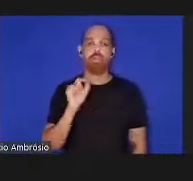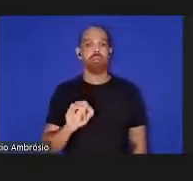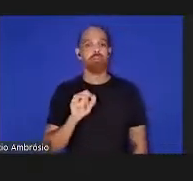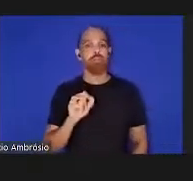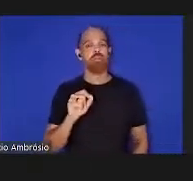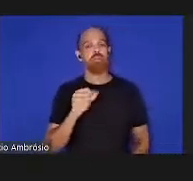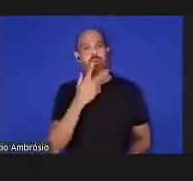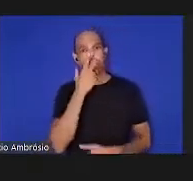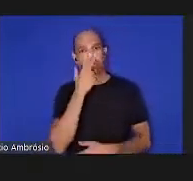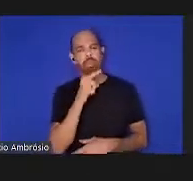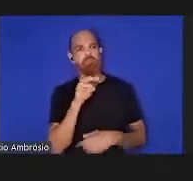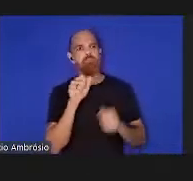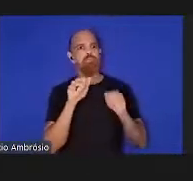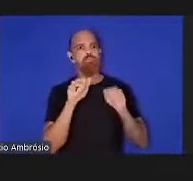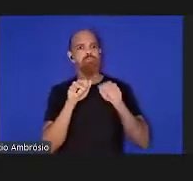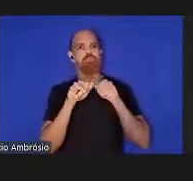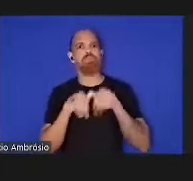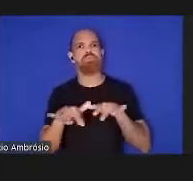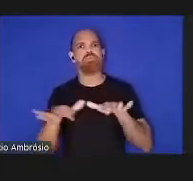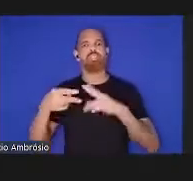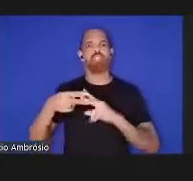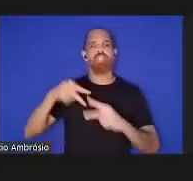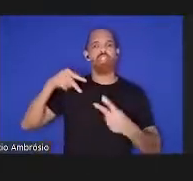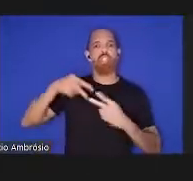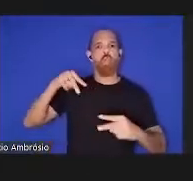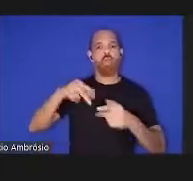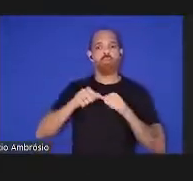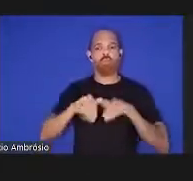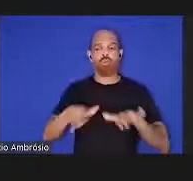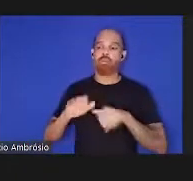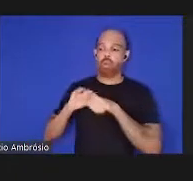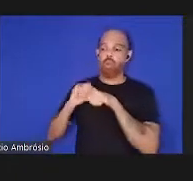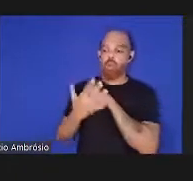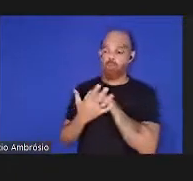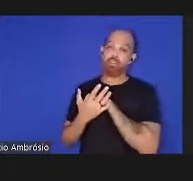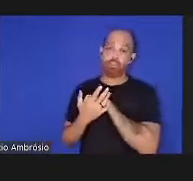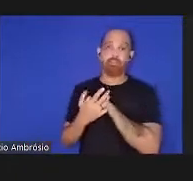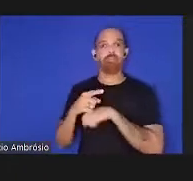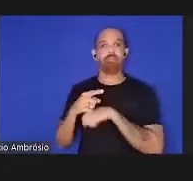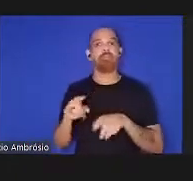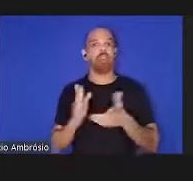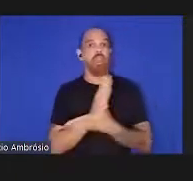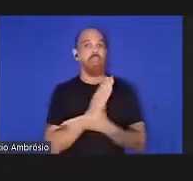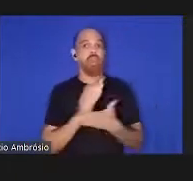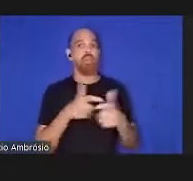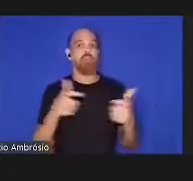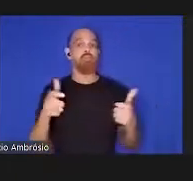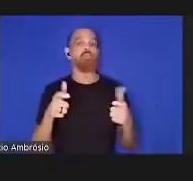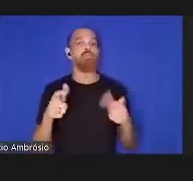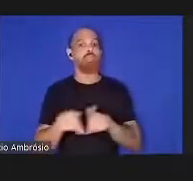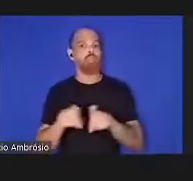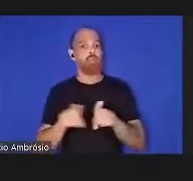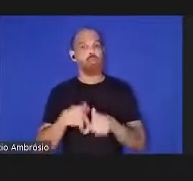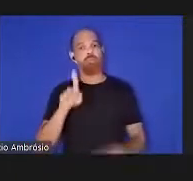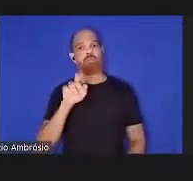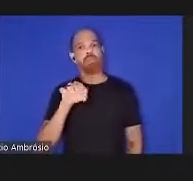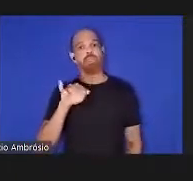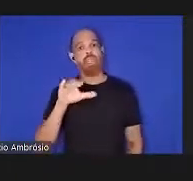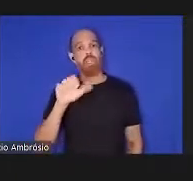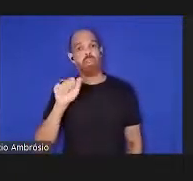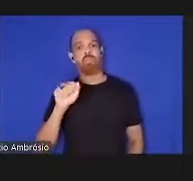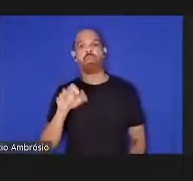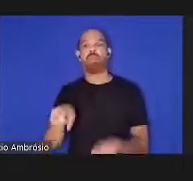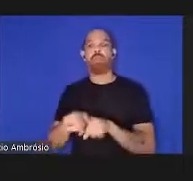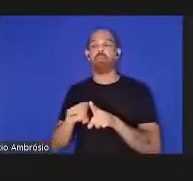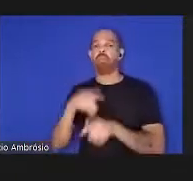surtos de doenças genóticas emergentes como Covid-19 muitas com proporção padémica e por outro ao crescimento do